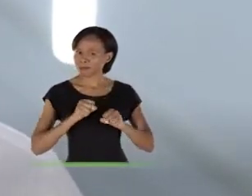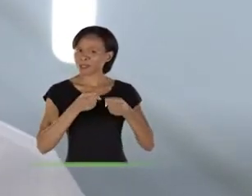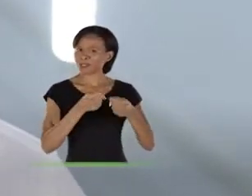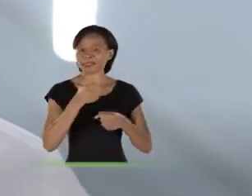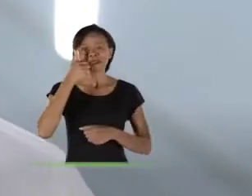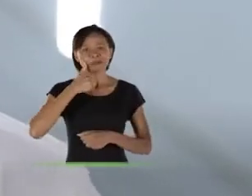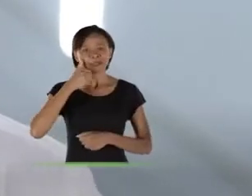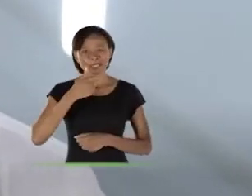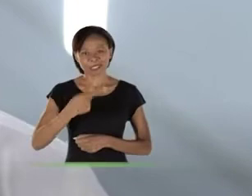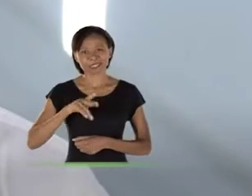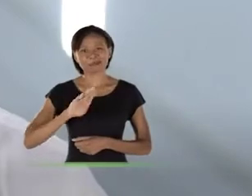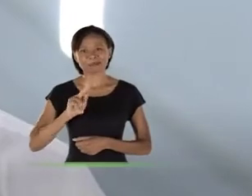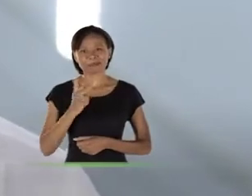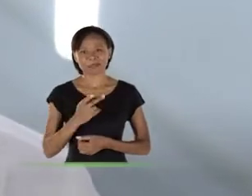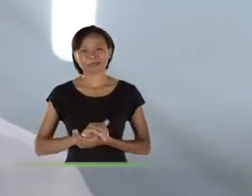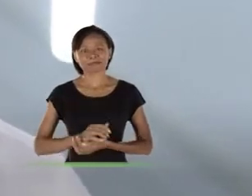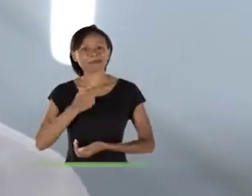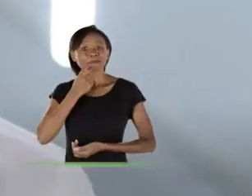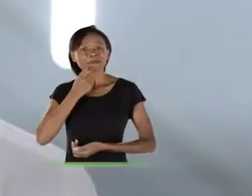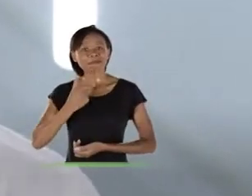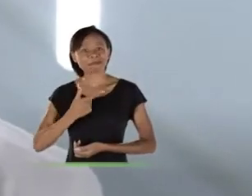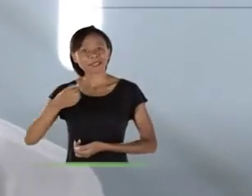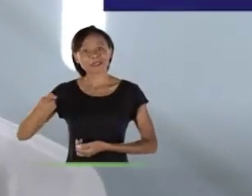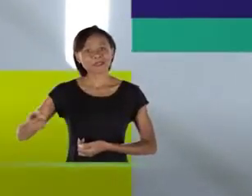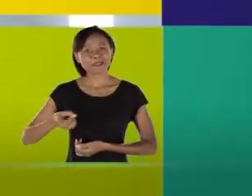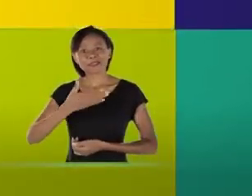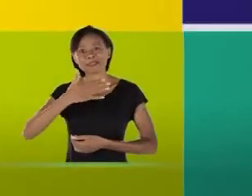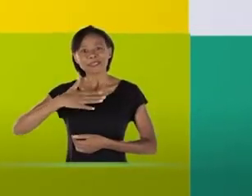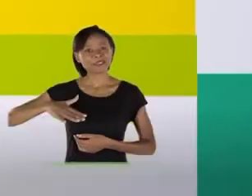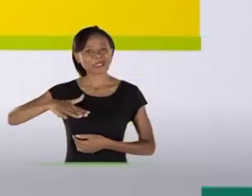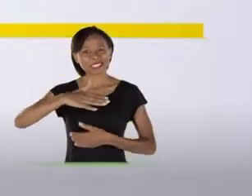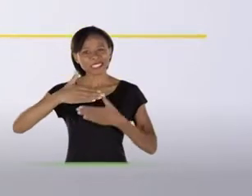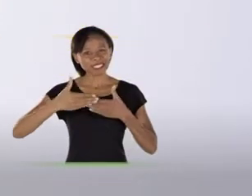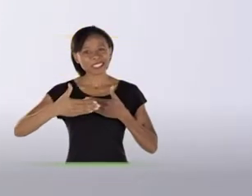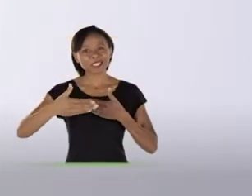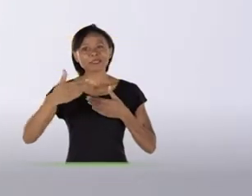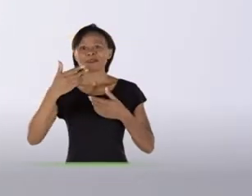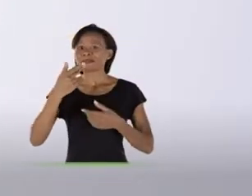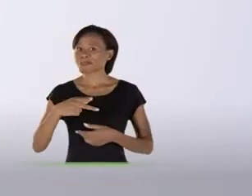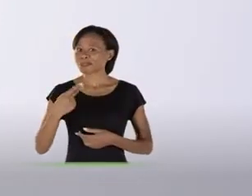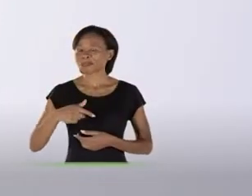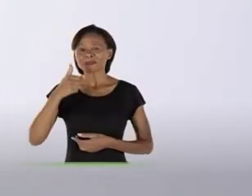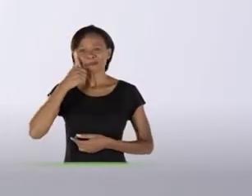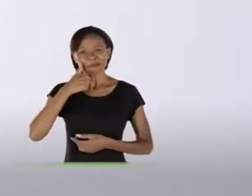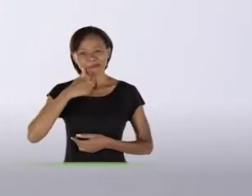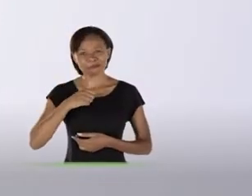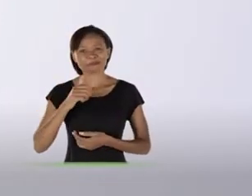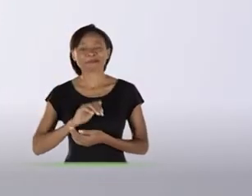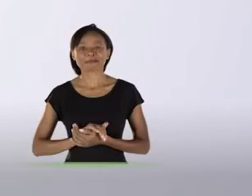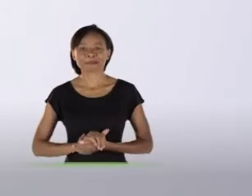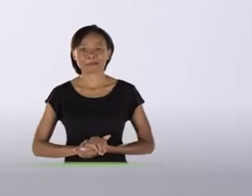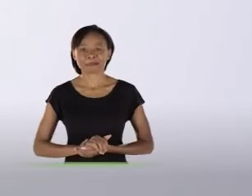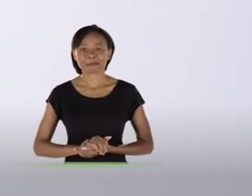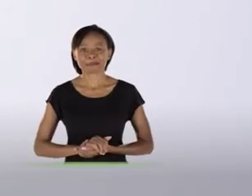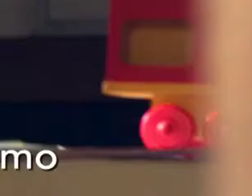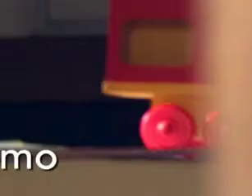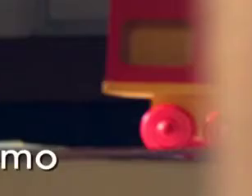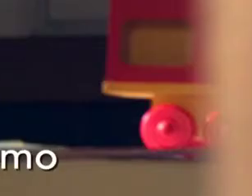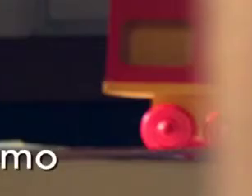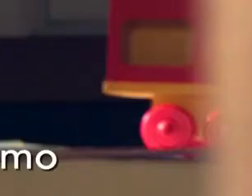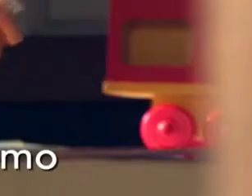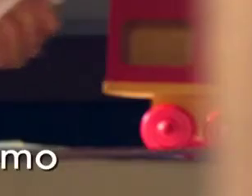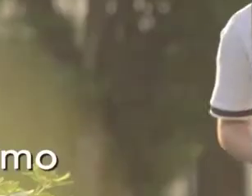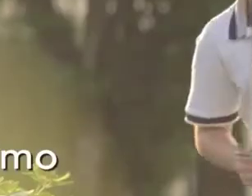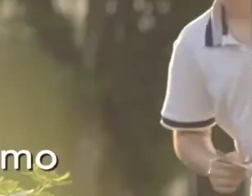cuidar e proteger as mulheres da nossa cidade. João Vitor Xavier, um novo horizonte para as mulheres de BH. A